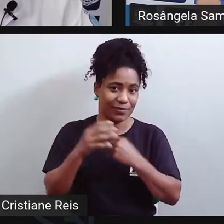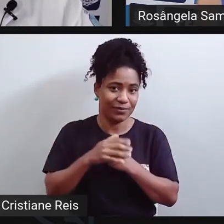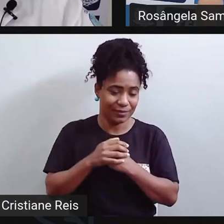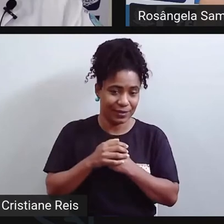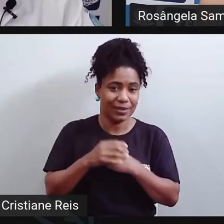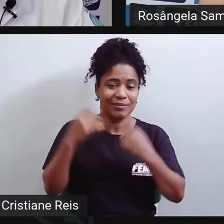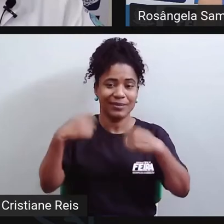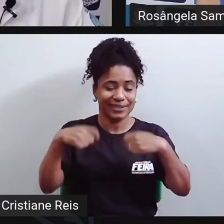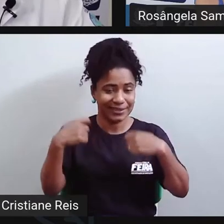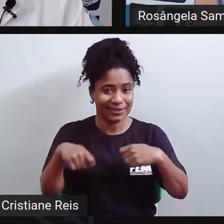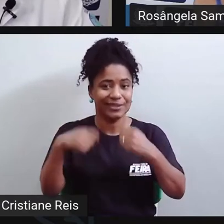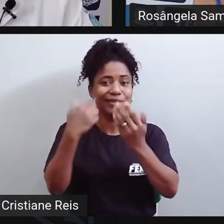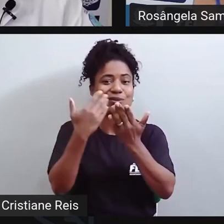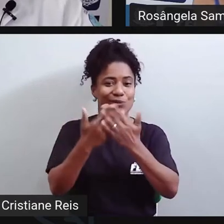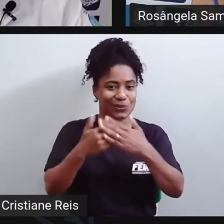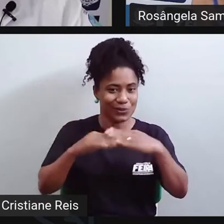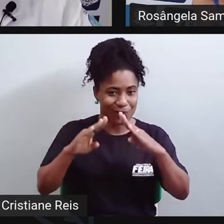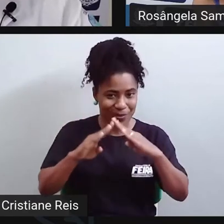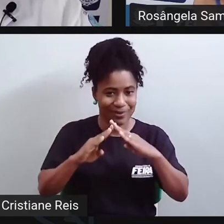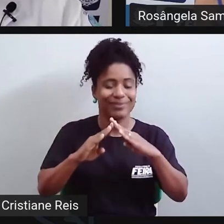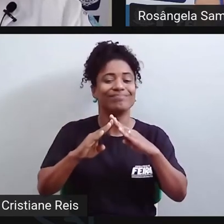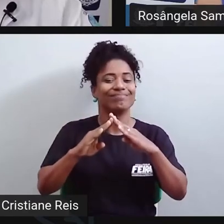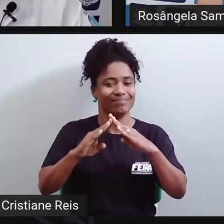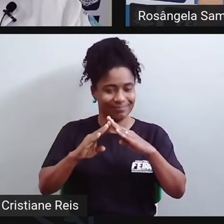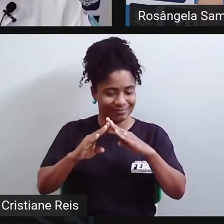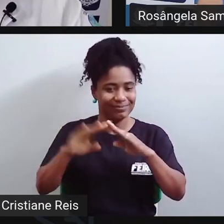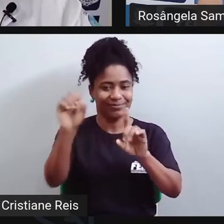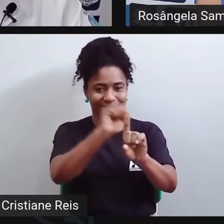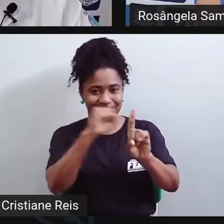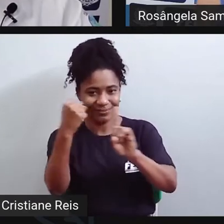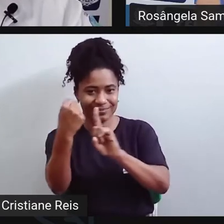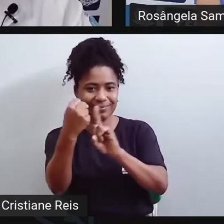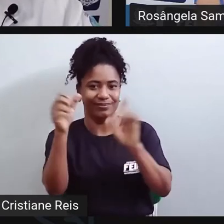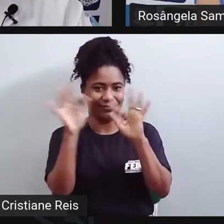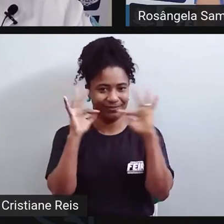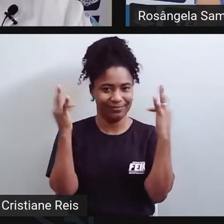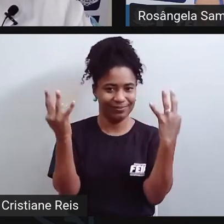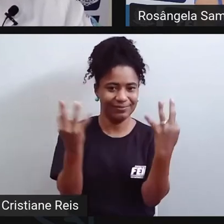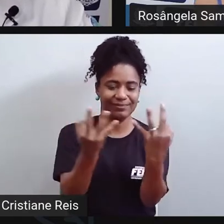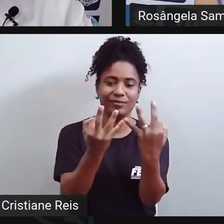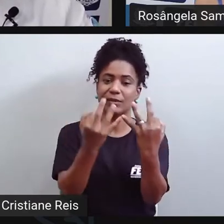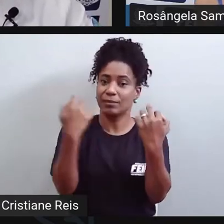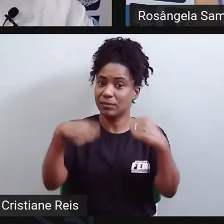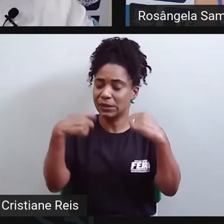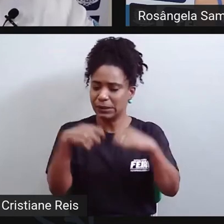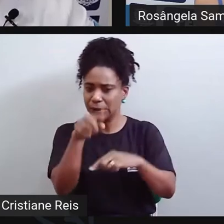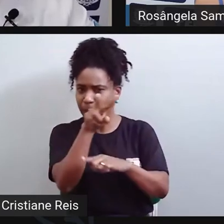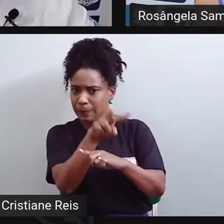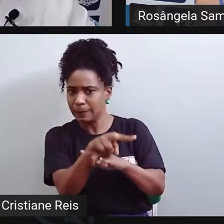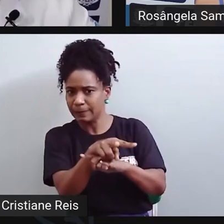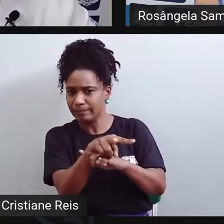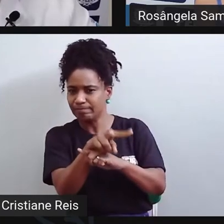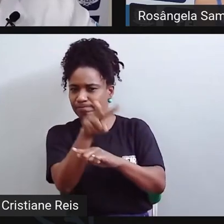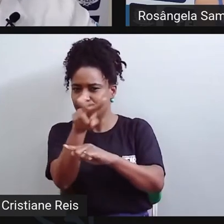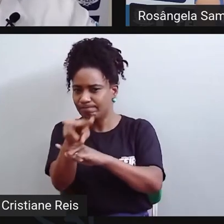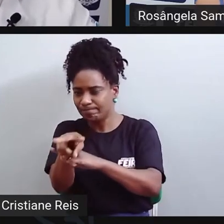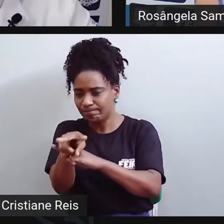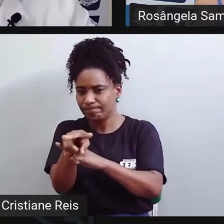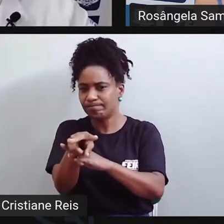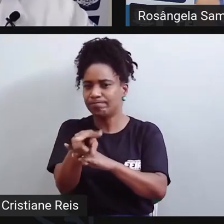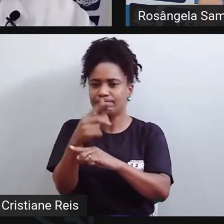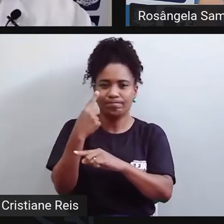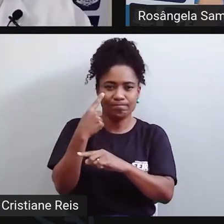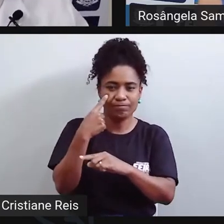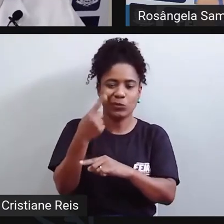Escola, sociedade e família atentos aos sinais de irritabilidade,